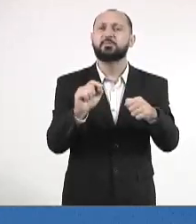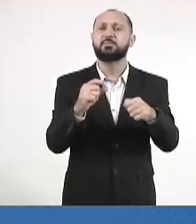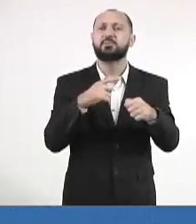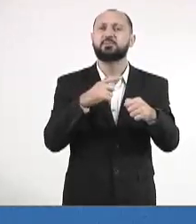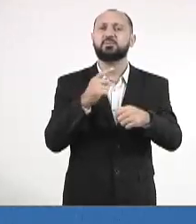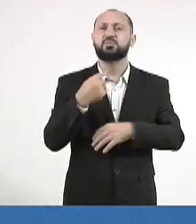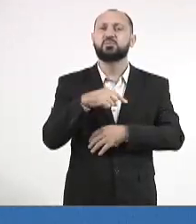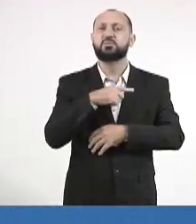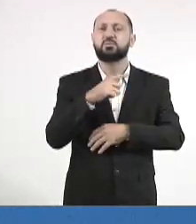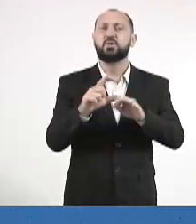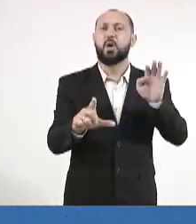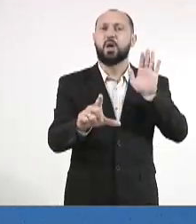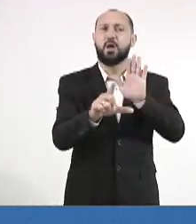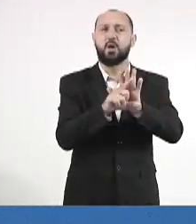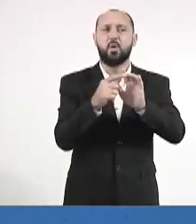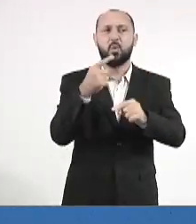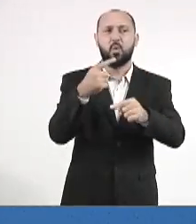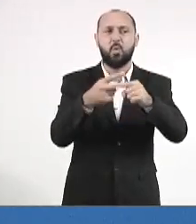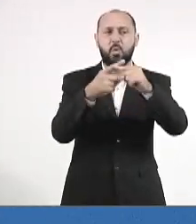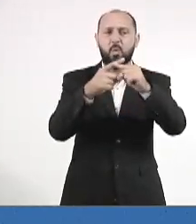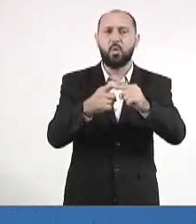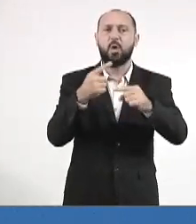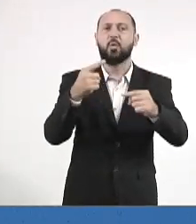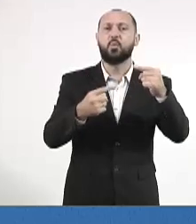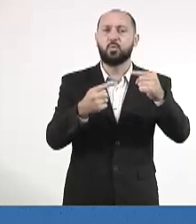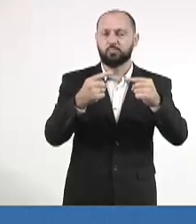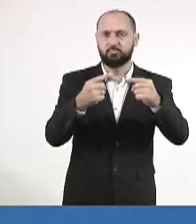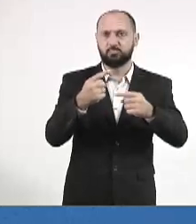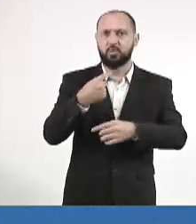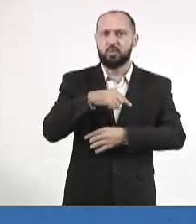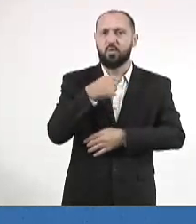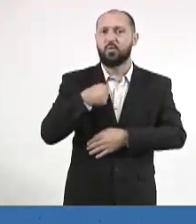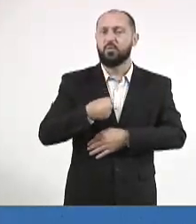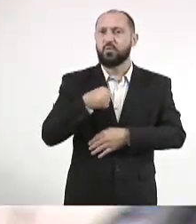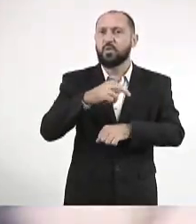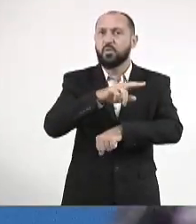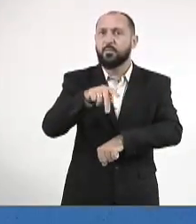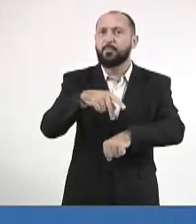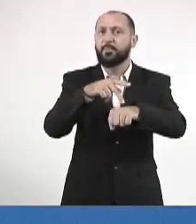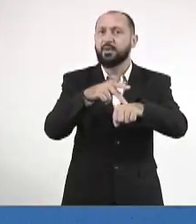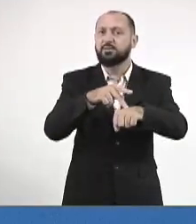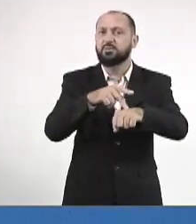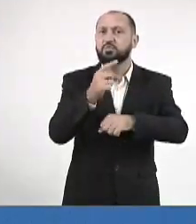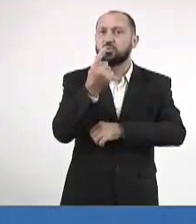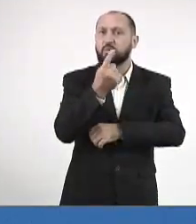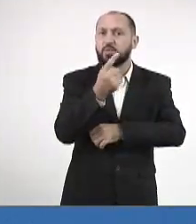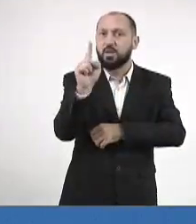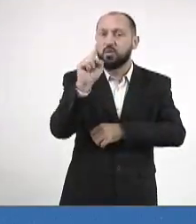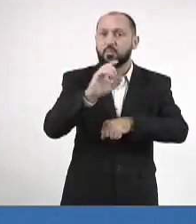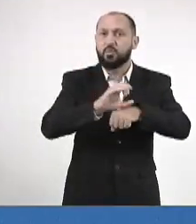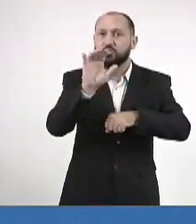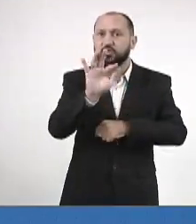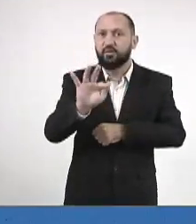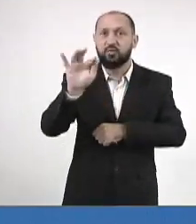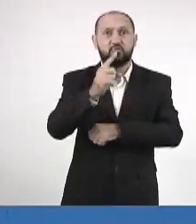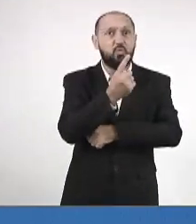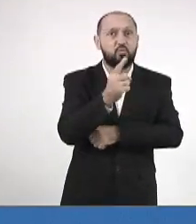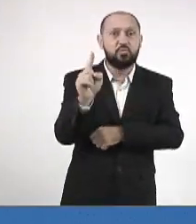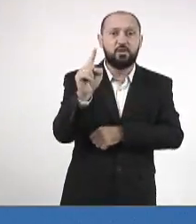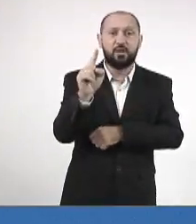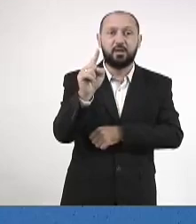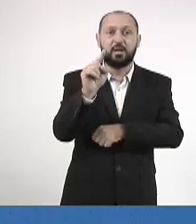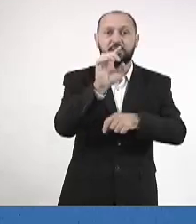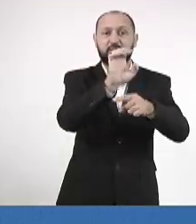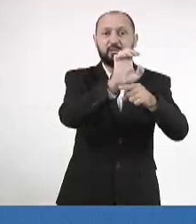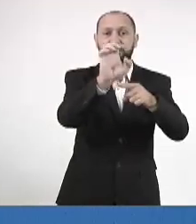da gente legislar de forma concorrente. Nós vivemos em um país, nós só temos uma Constituição. E cada